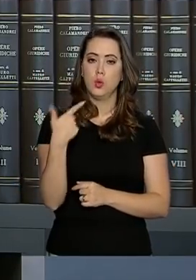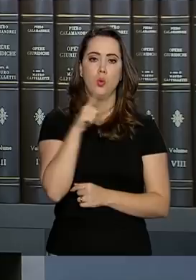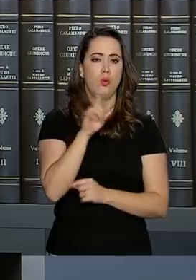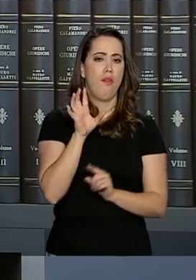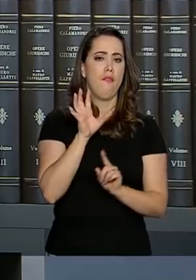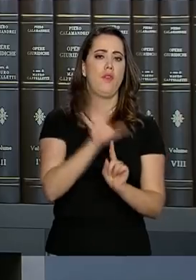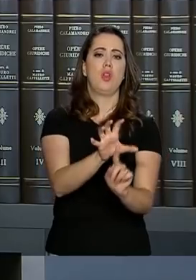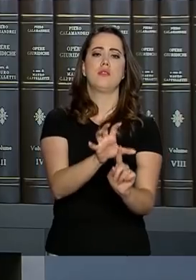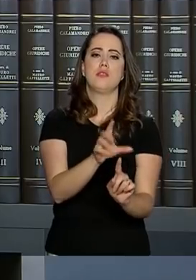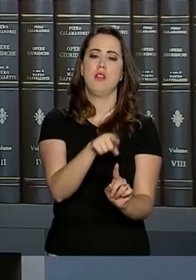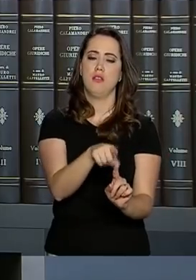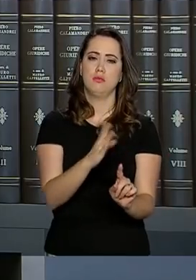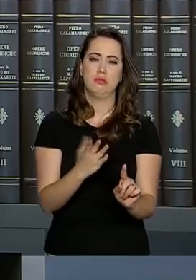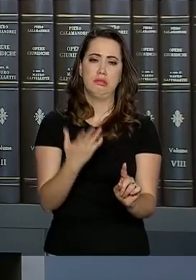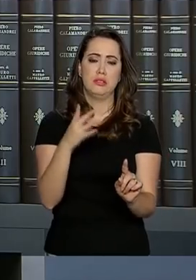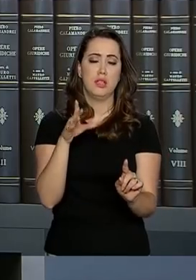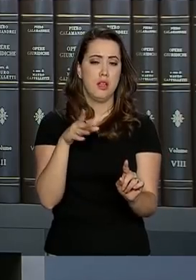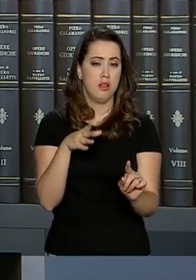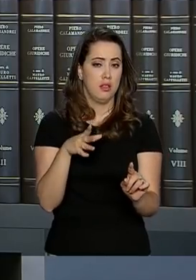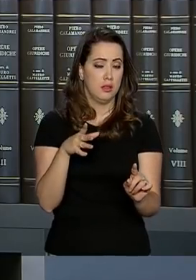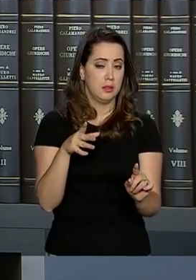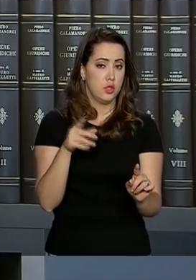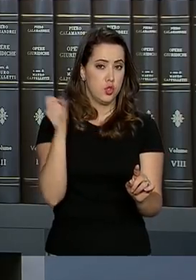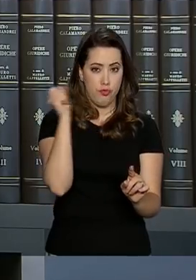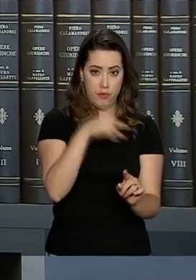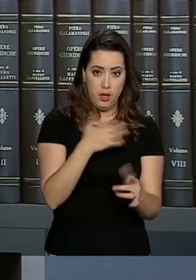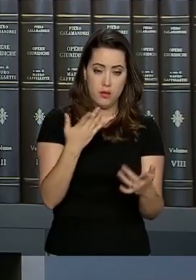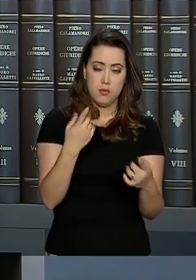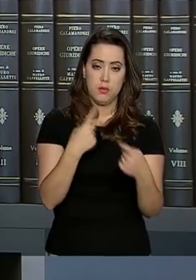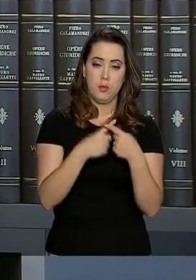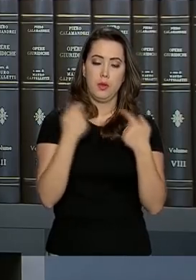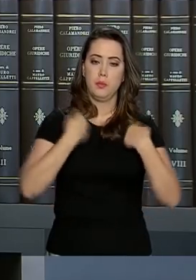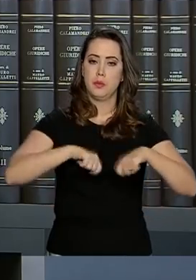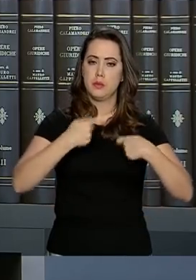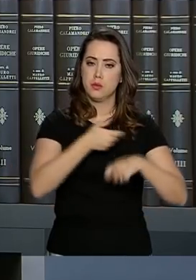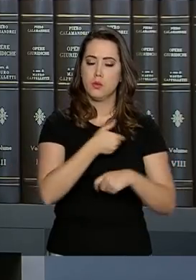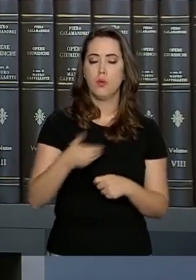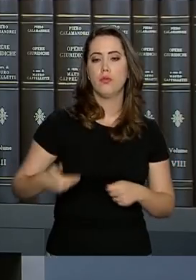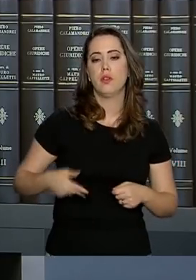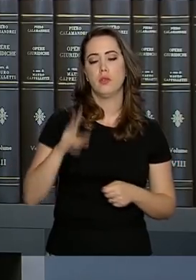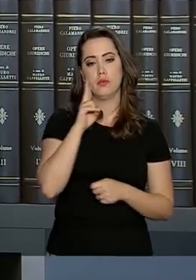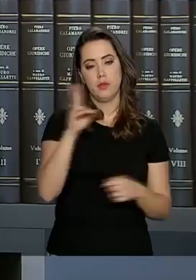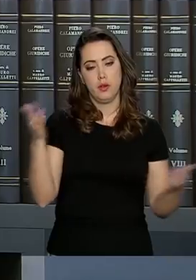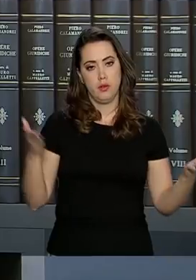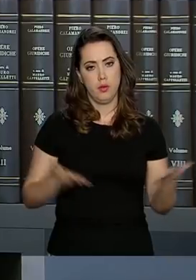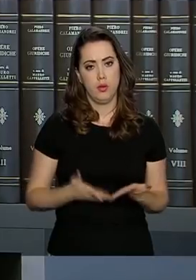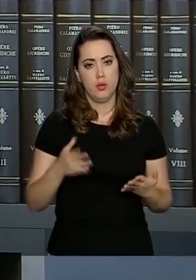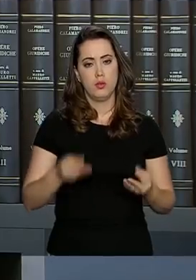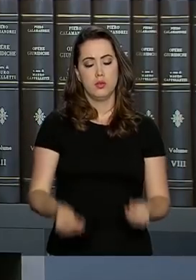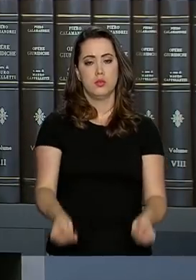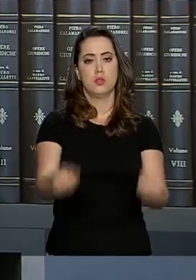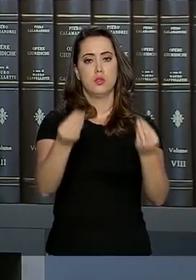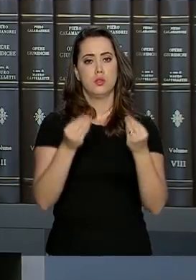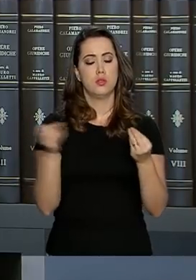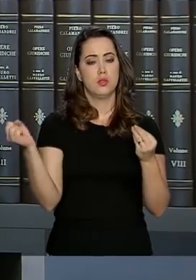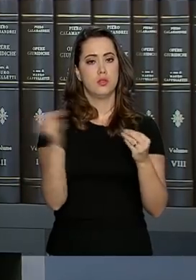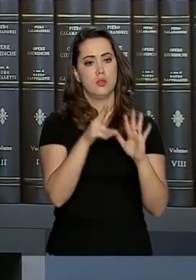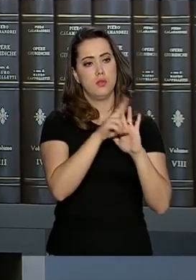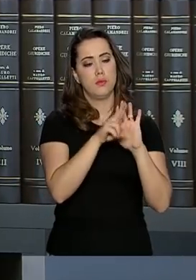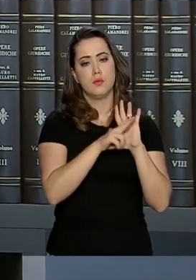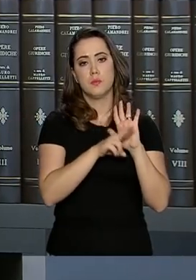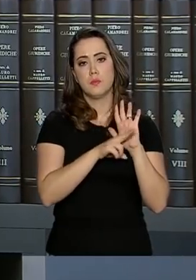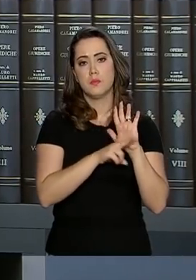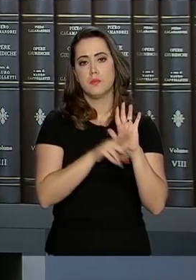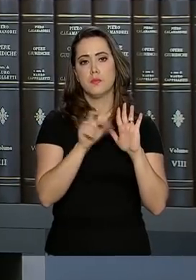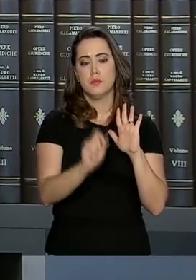afetados de uma forma tão drástica por essa necessidade que o governo vê de trazer novos critérios